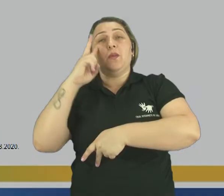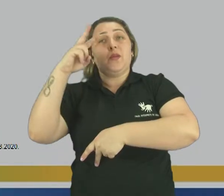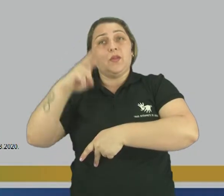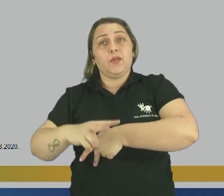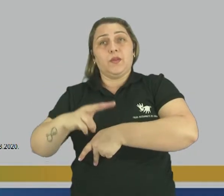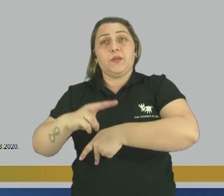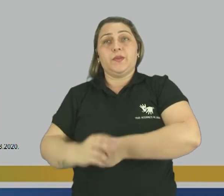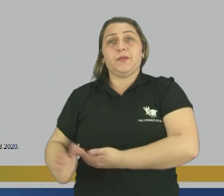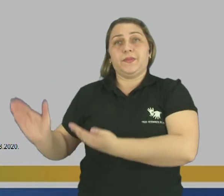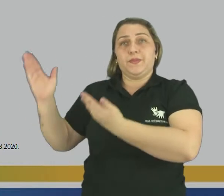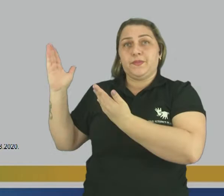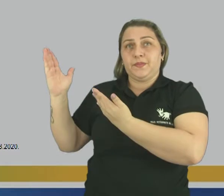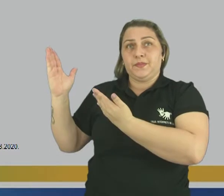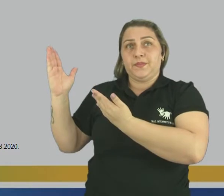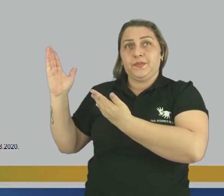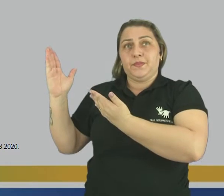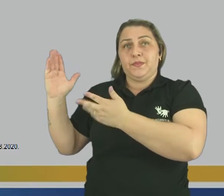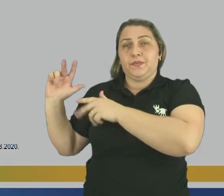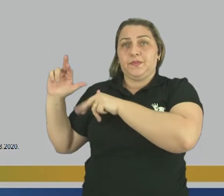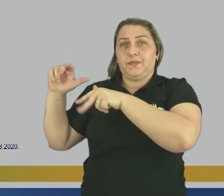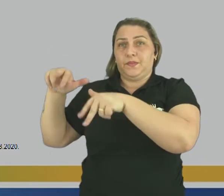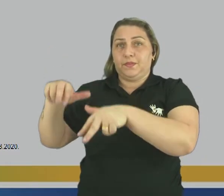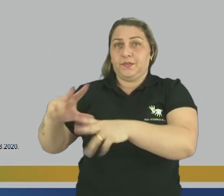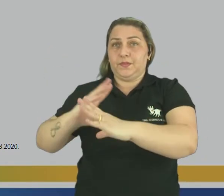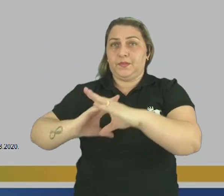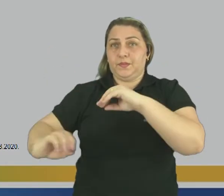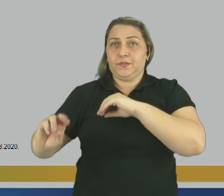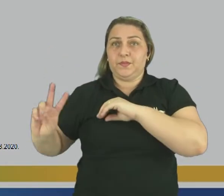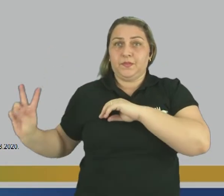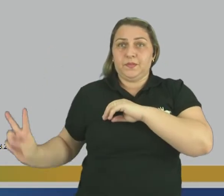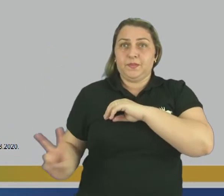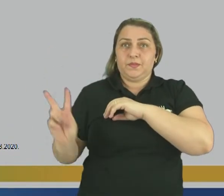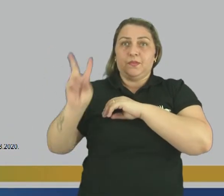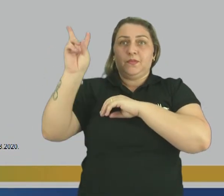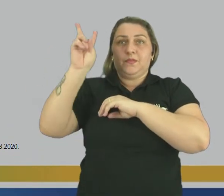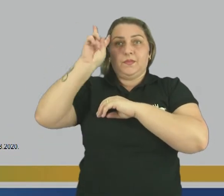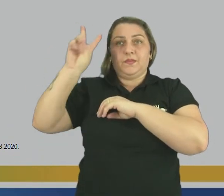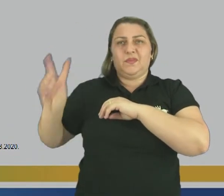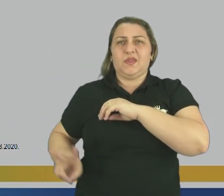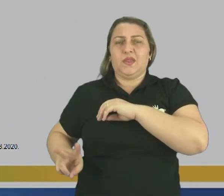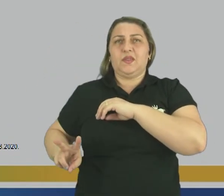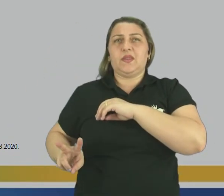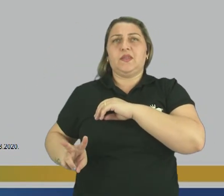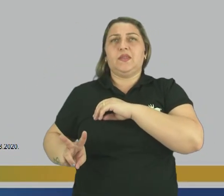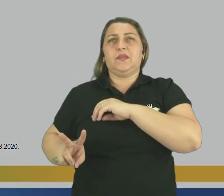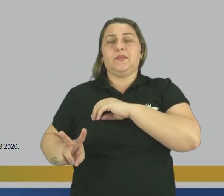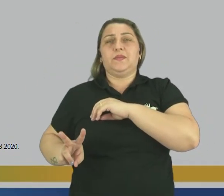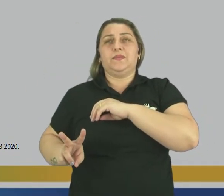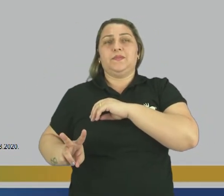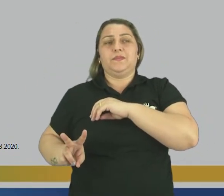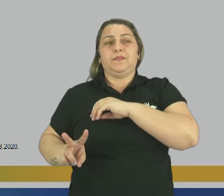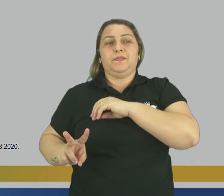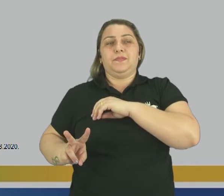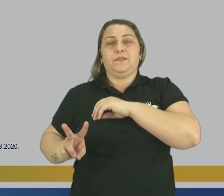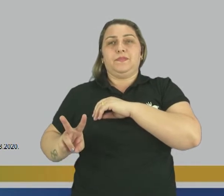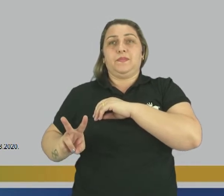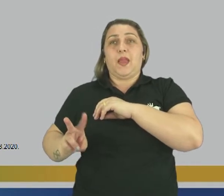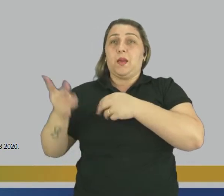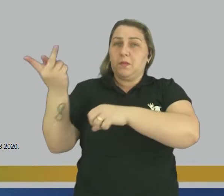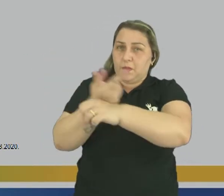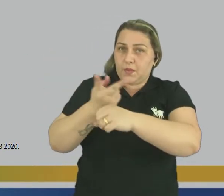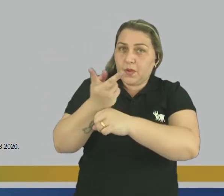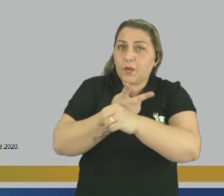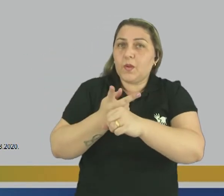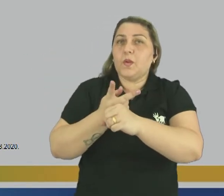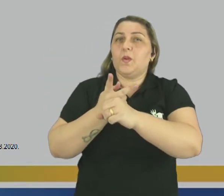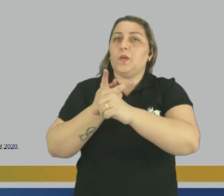na telinha Imigrantes e refugiados Venezuelanos Os venezuelanos Que buscam